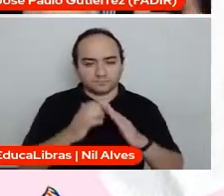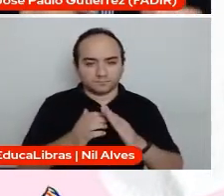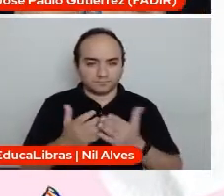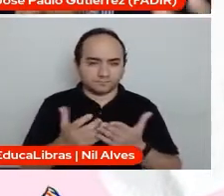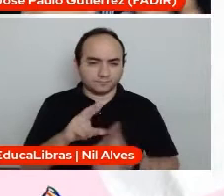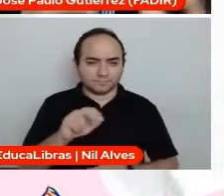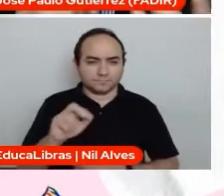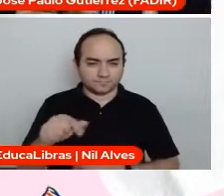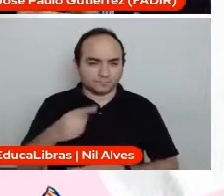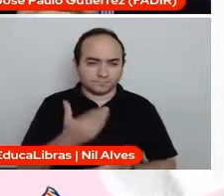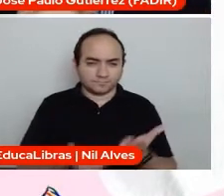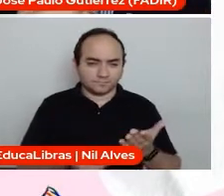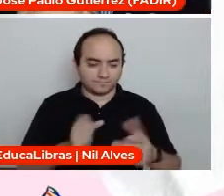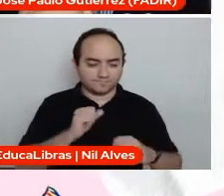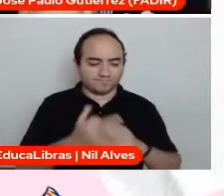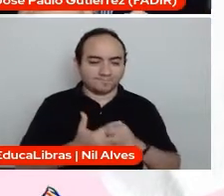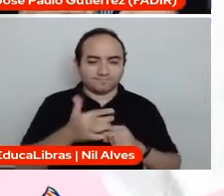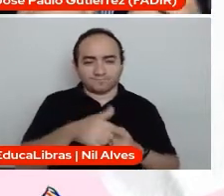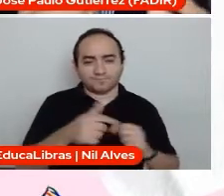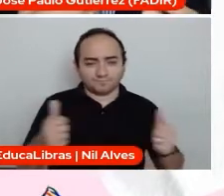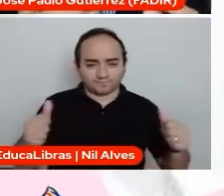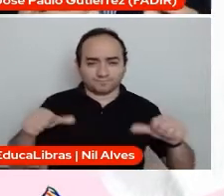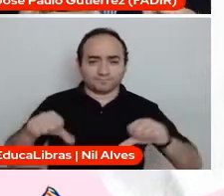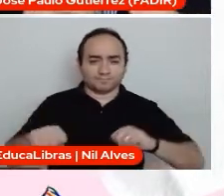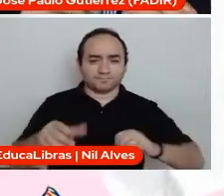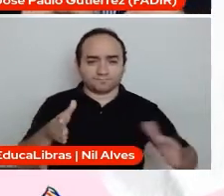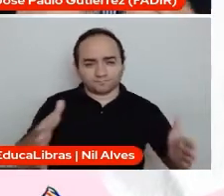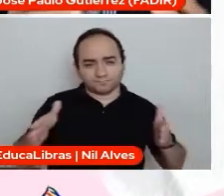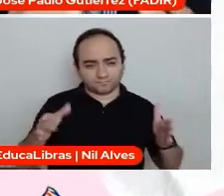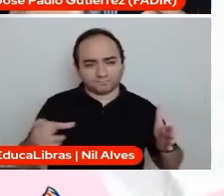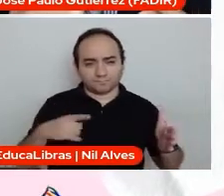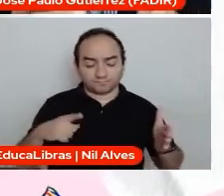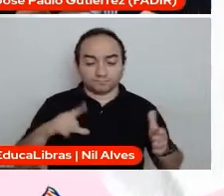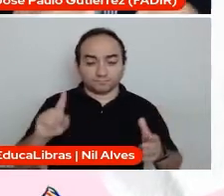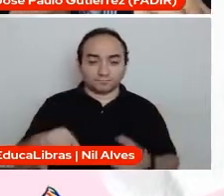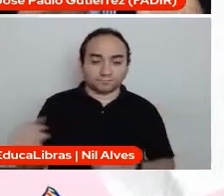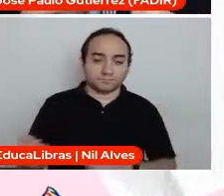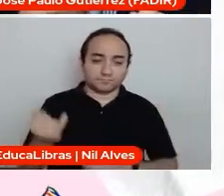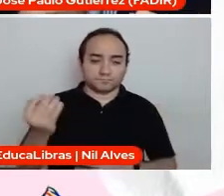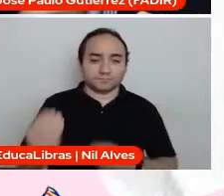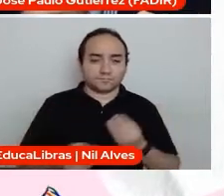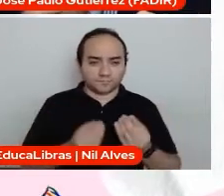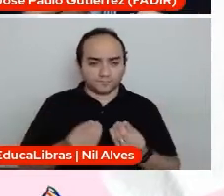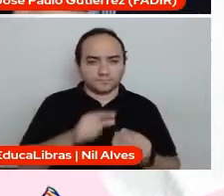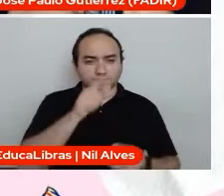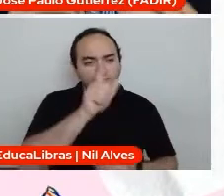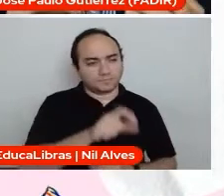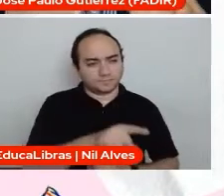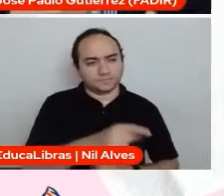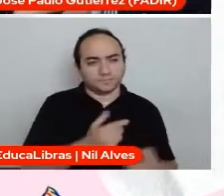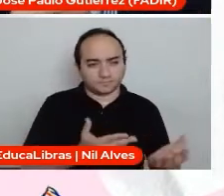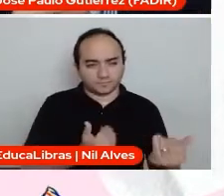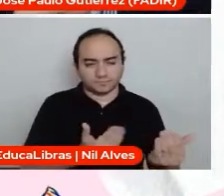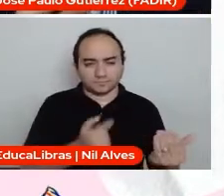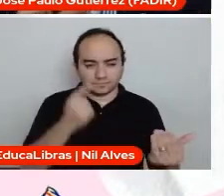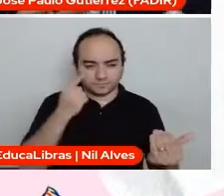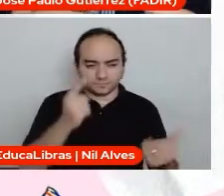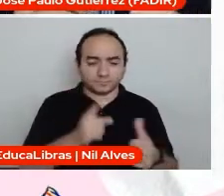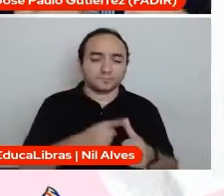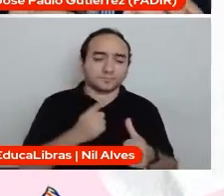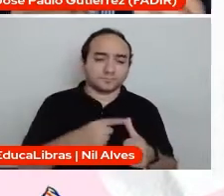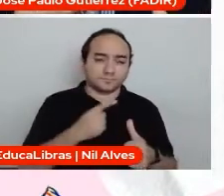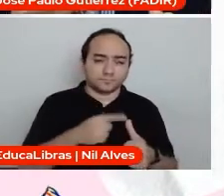tempos de pandemia, muita coisa piorou, mas a importância é dar possibilidades para os jovens, o primeiro emprego,